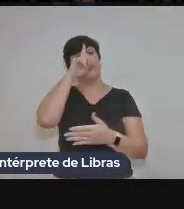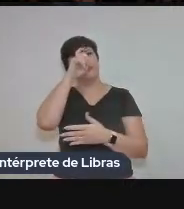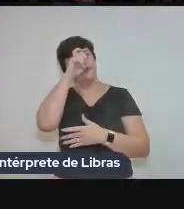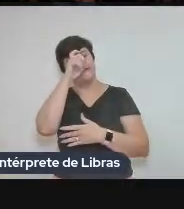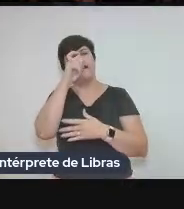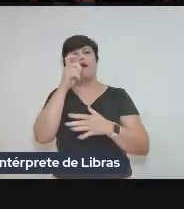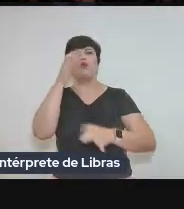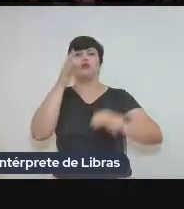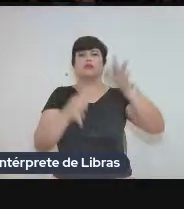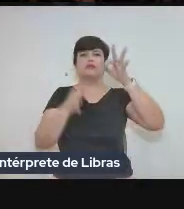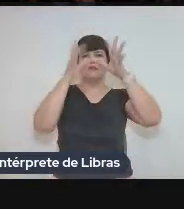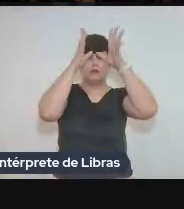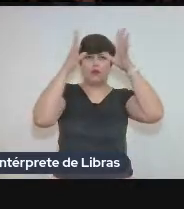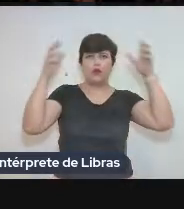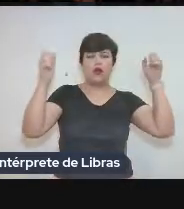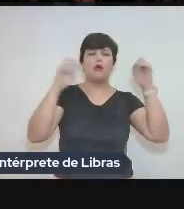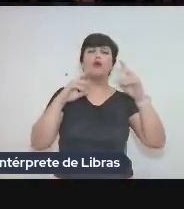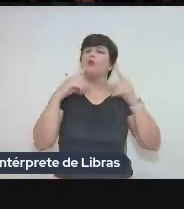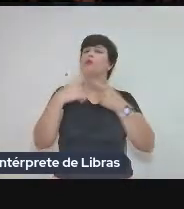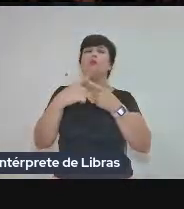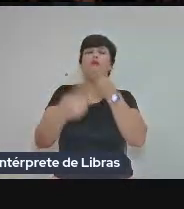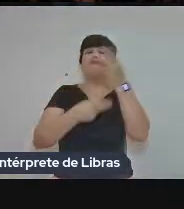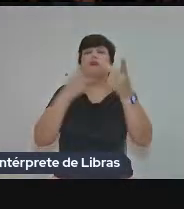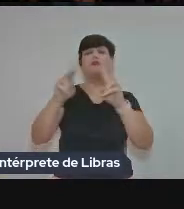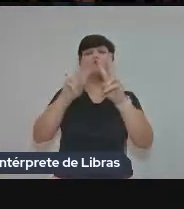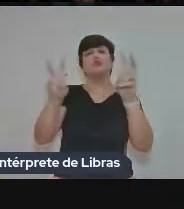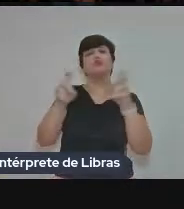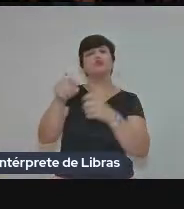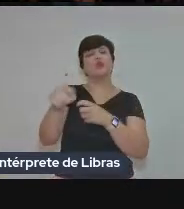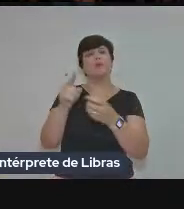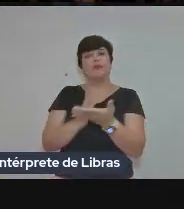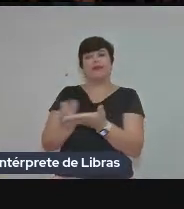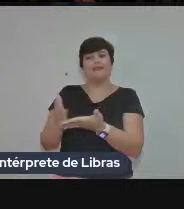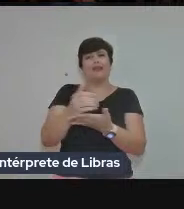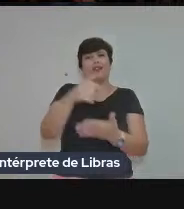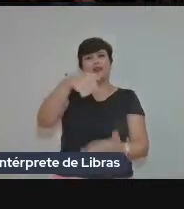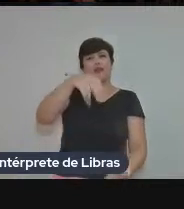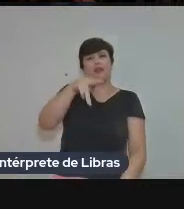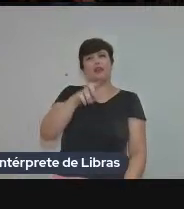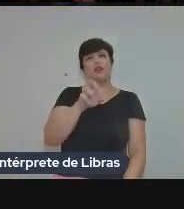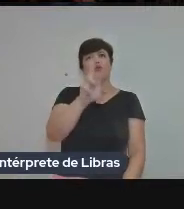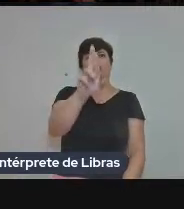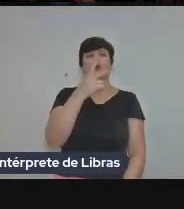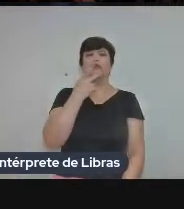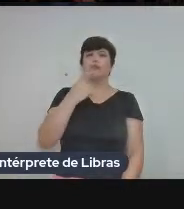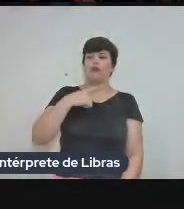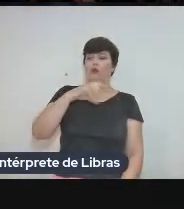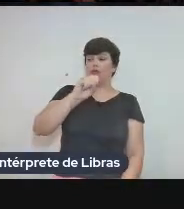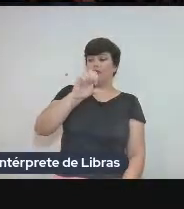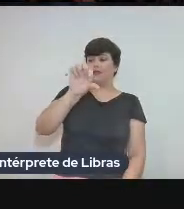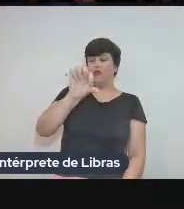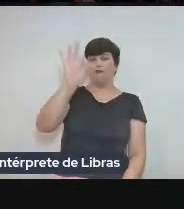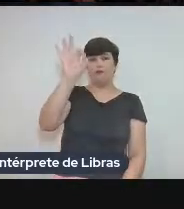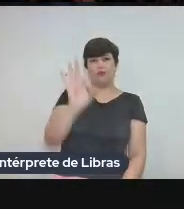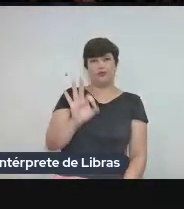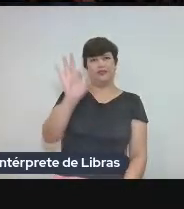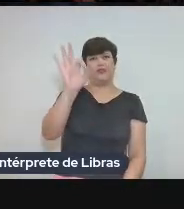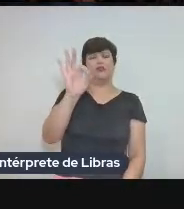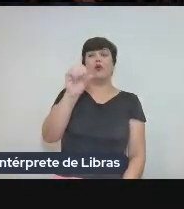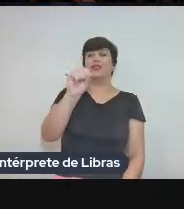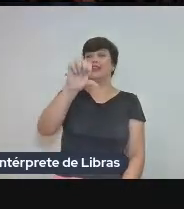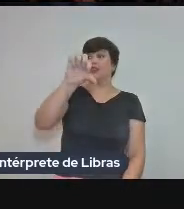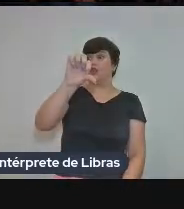que falar disso, né? Porque atualmente, segundo dados do Acnur, existem 39,3 milhões de pessoas em